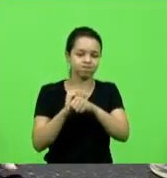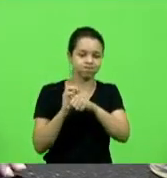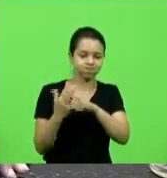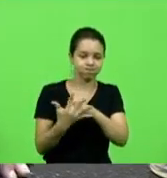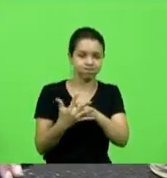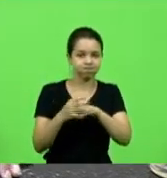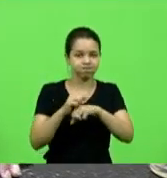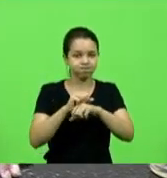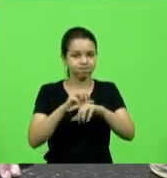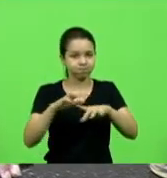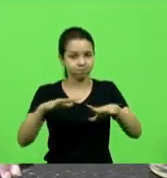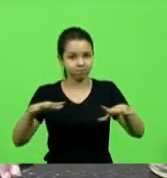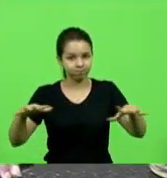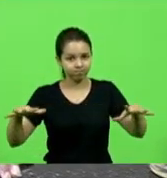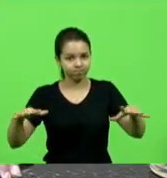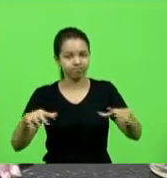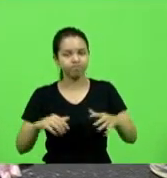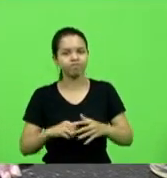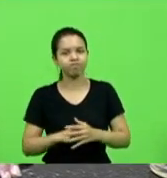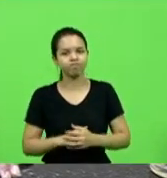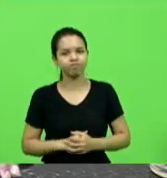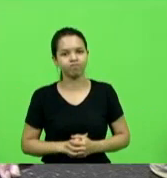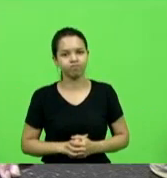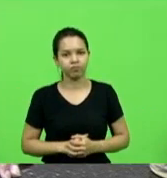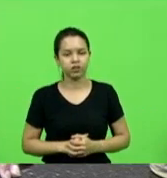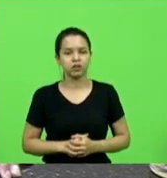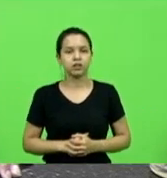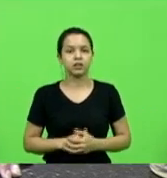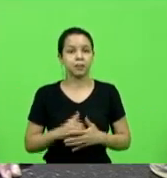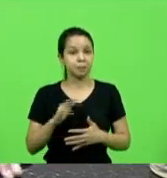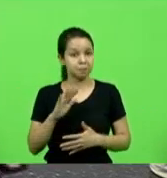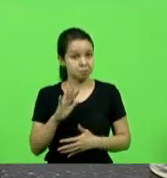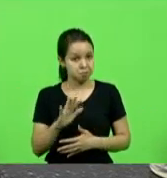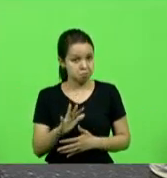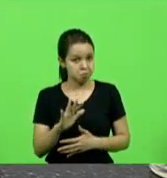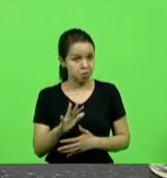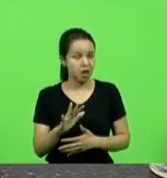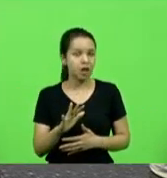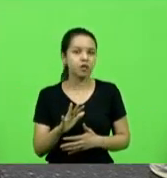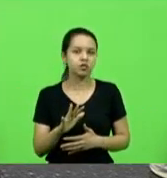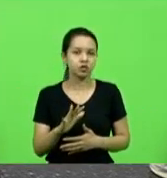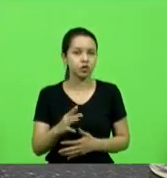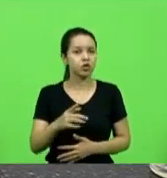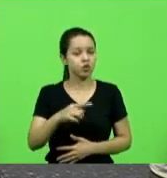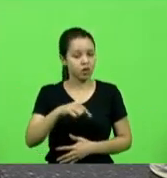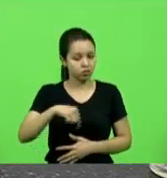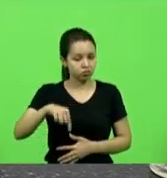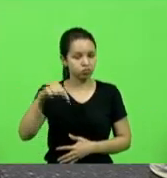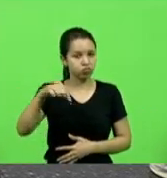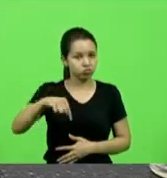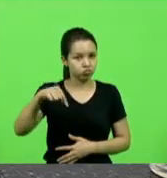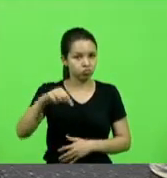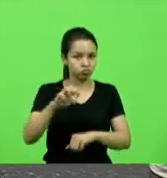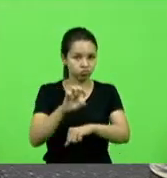mas apesar de tudo Santa Catarina